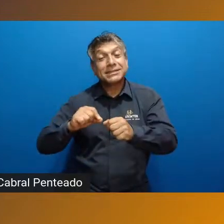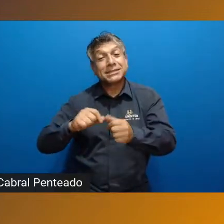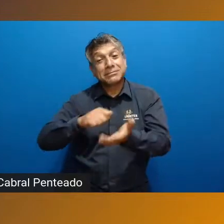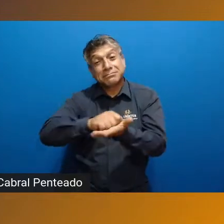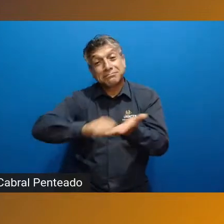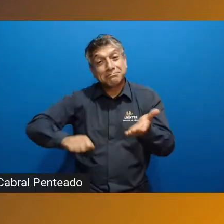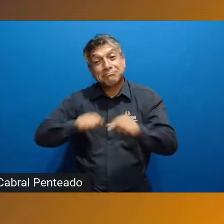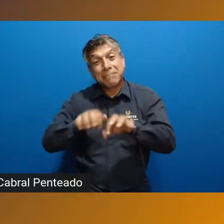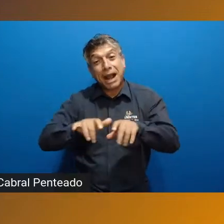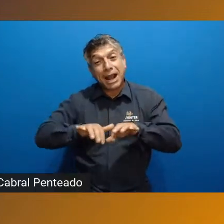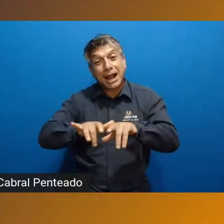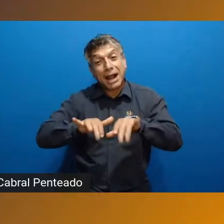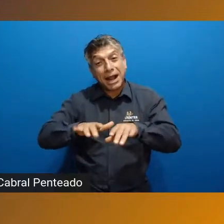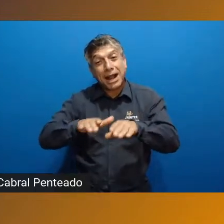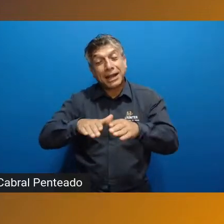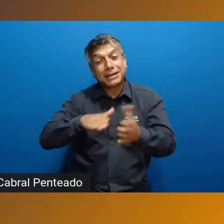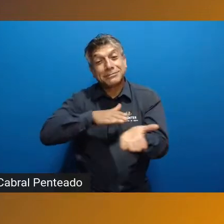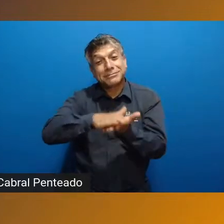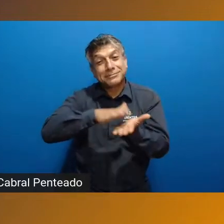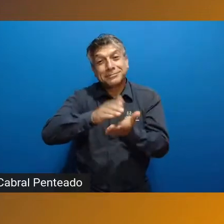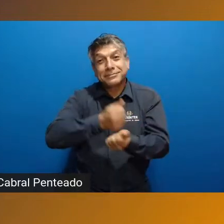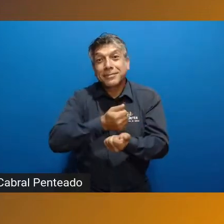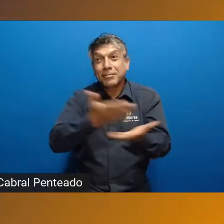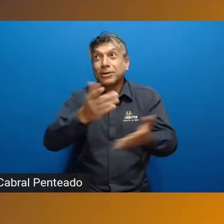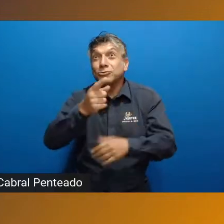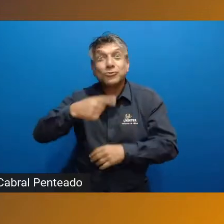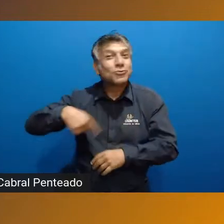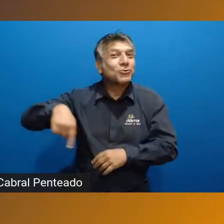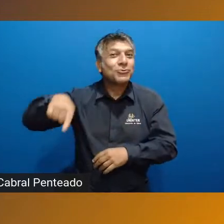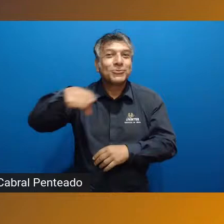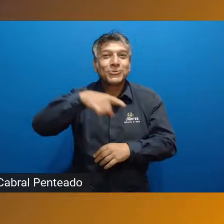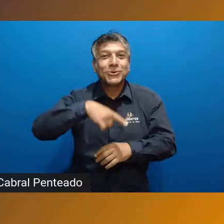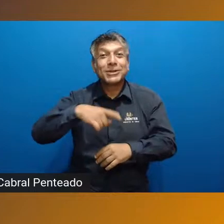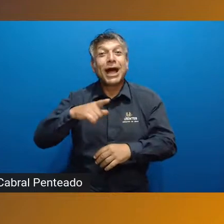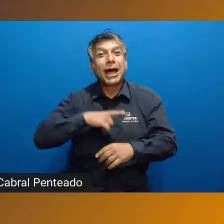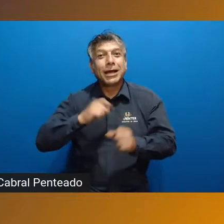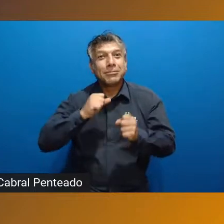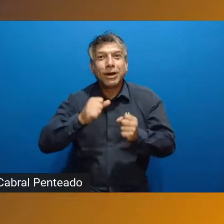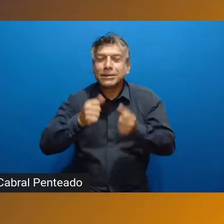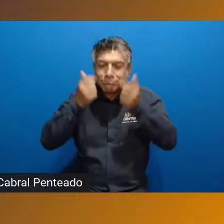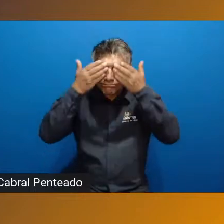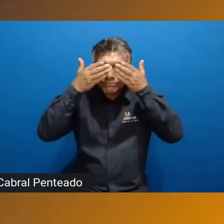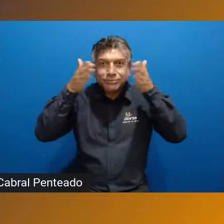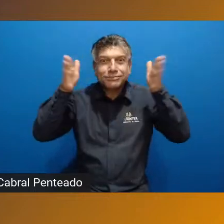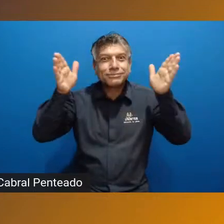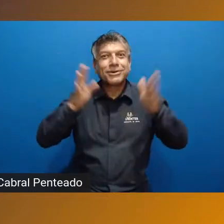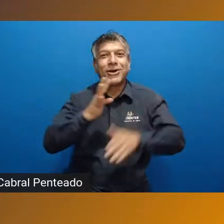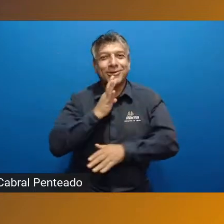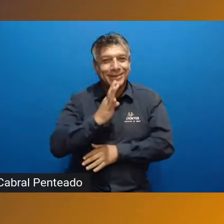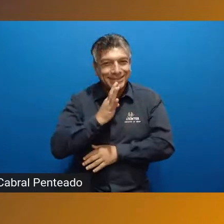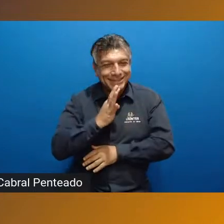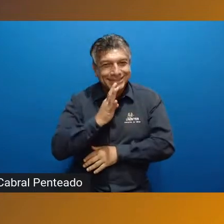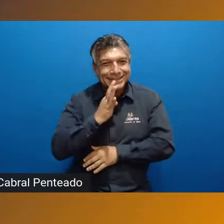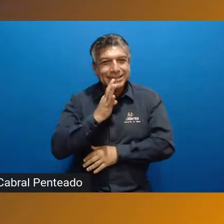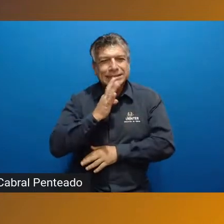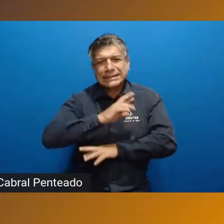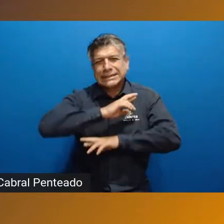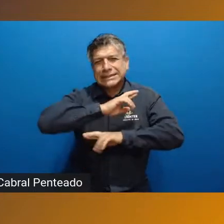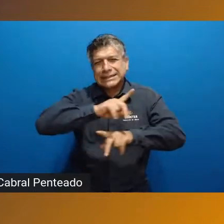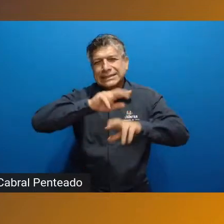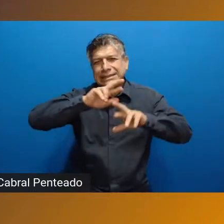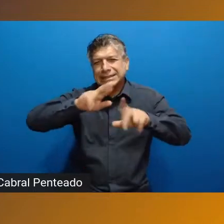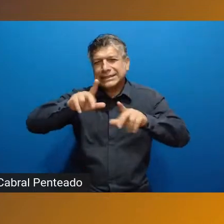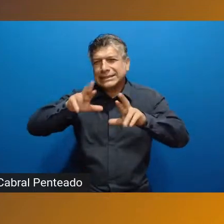científicos para que todos nós possamos ampliar nossos conhecimentos em diversas